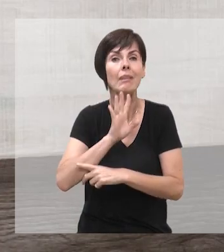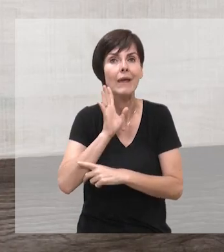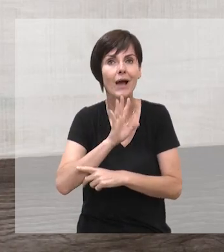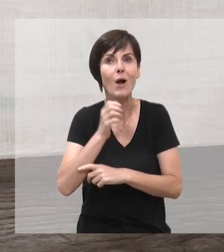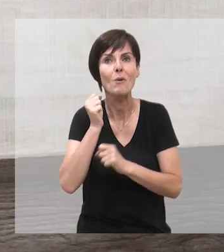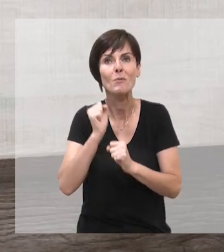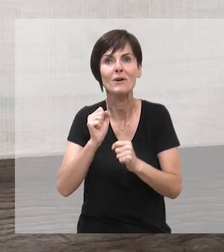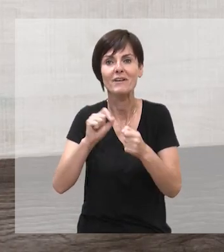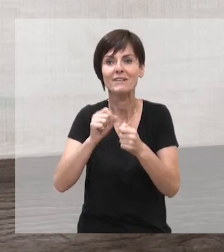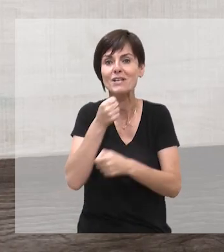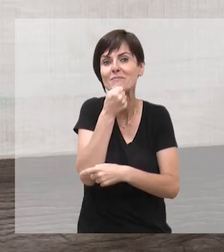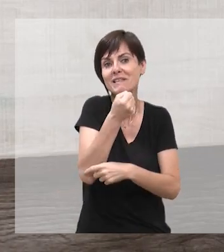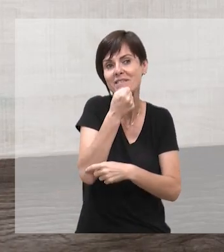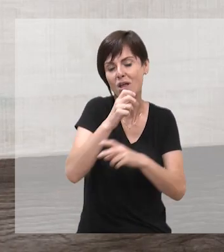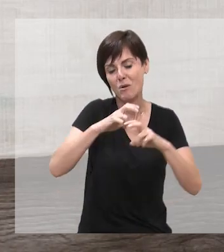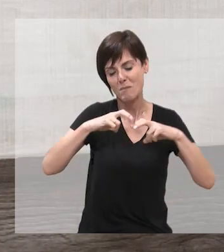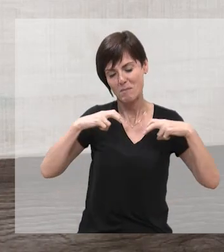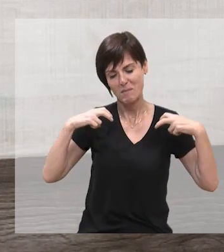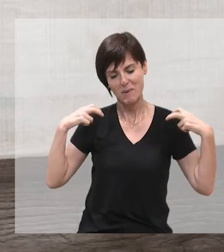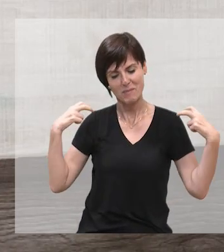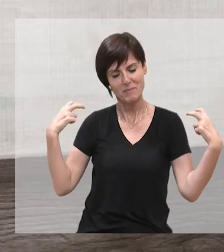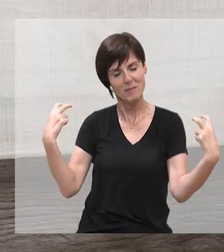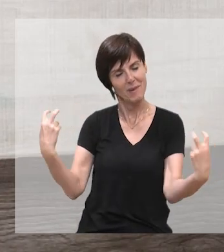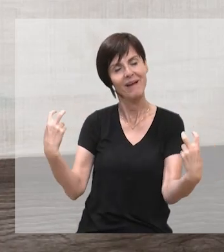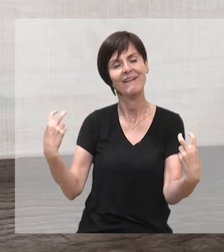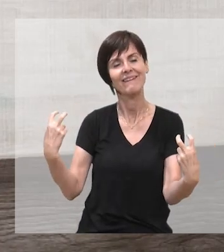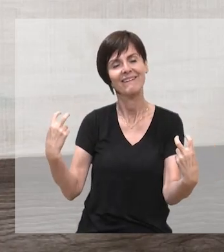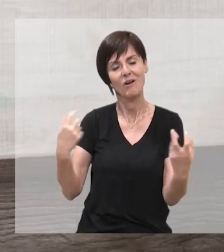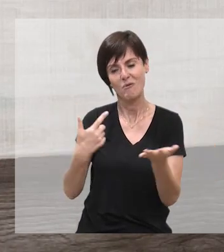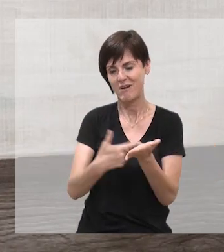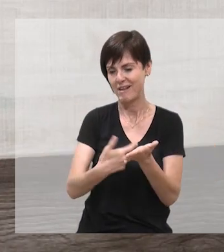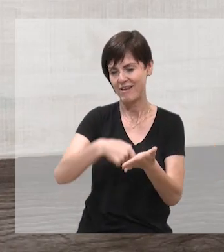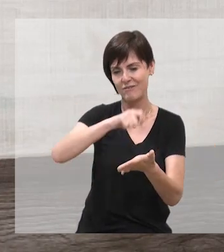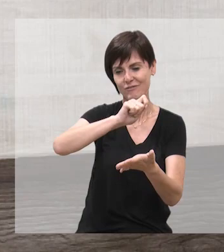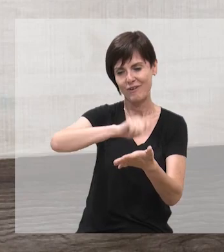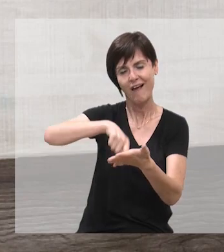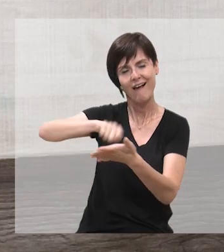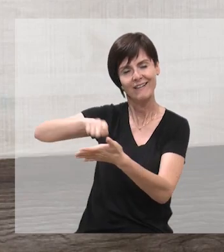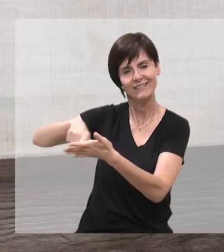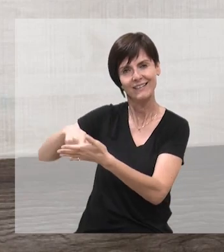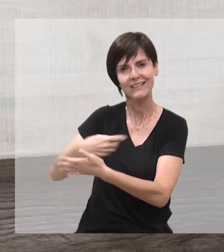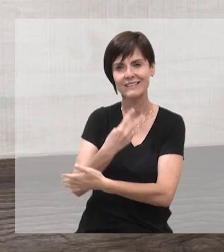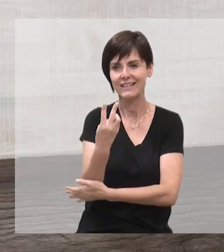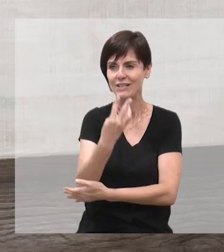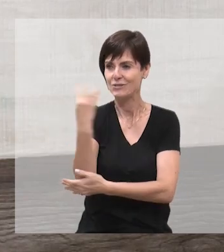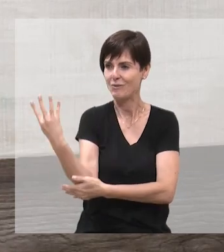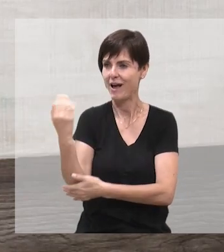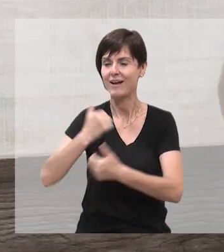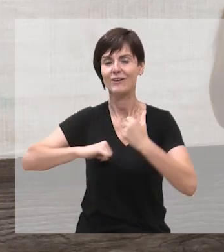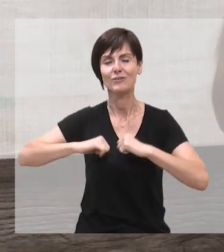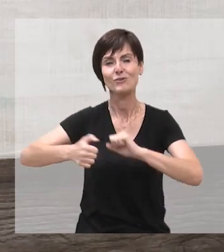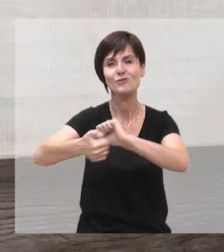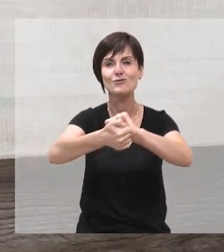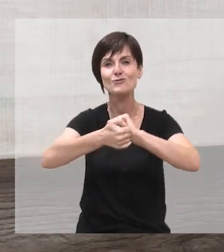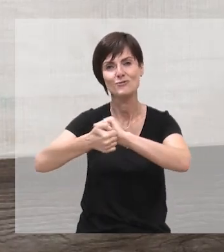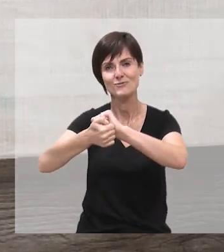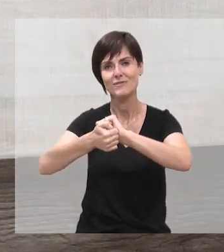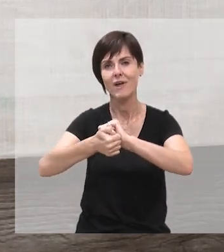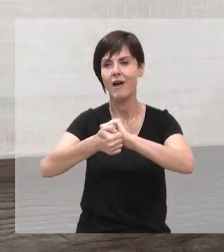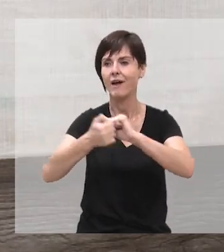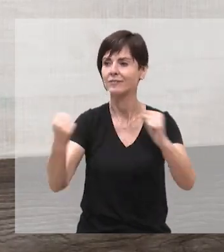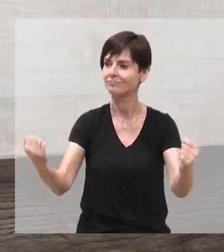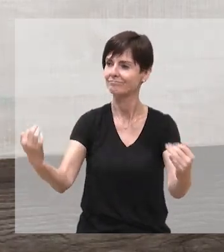falasse, é muito legal, assim, estar numa, na mesa, na sessão de autógrafos, três, quatro, cinco, seis